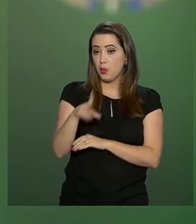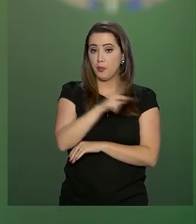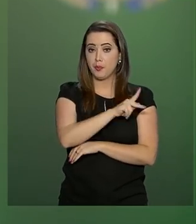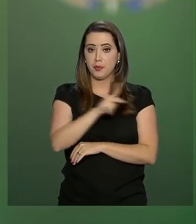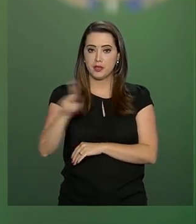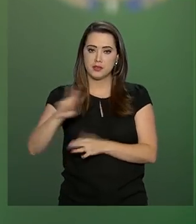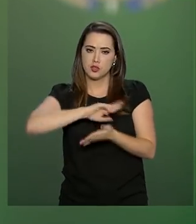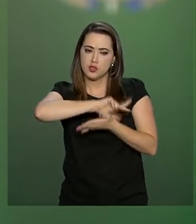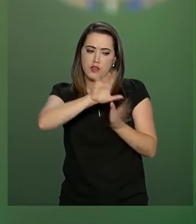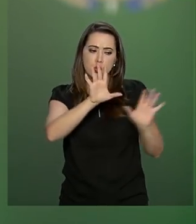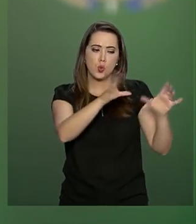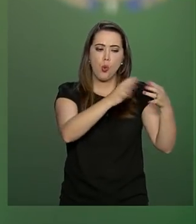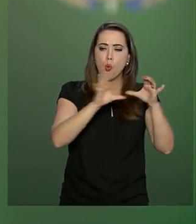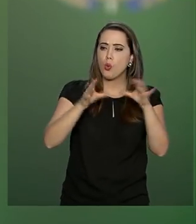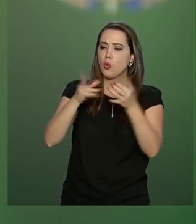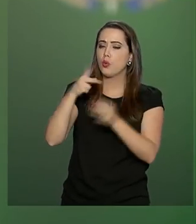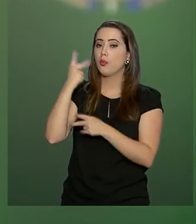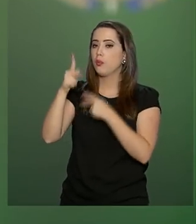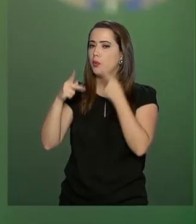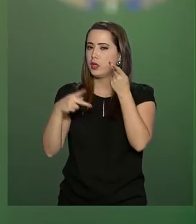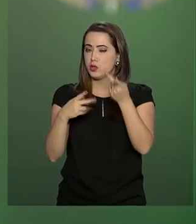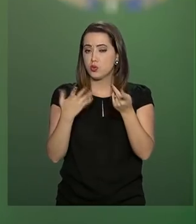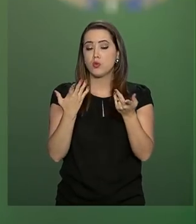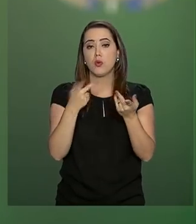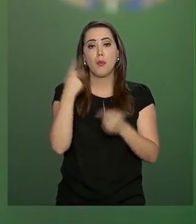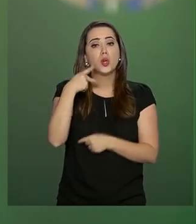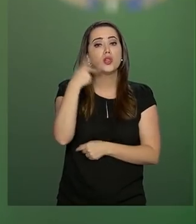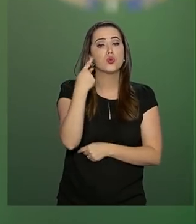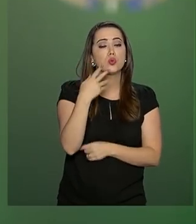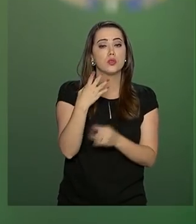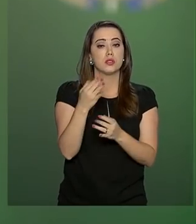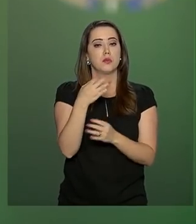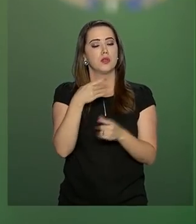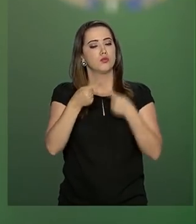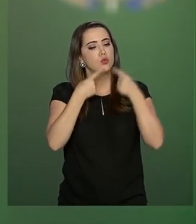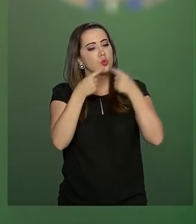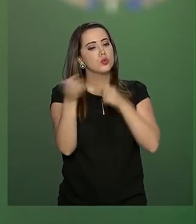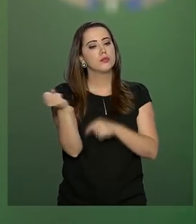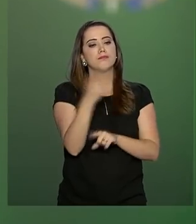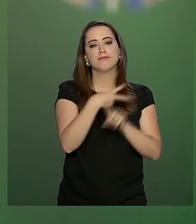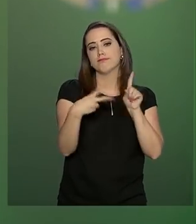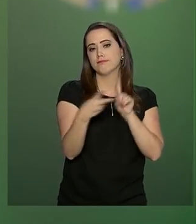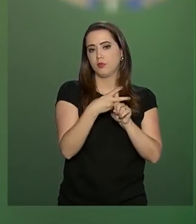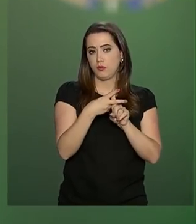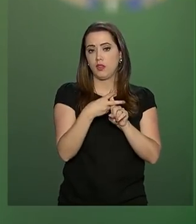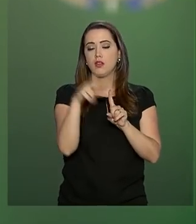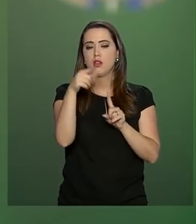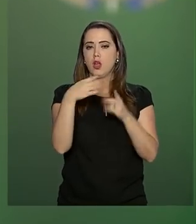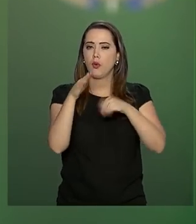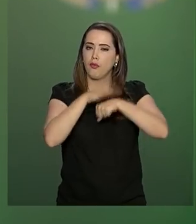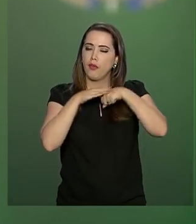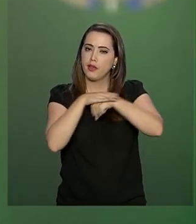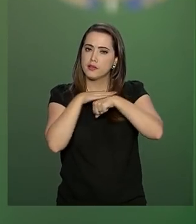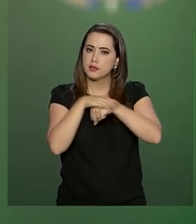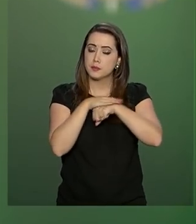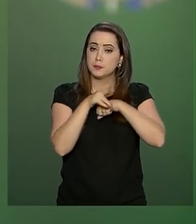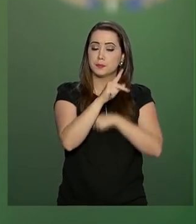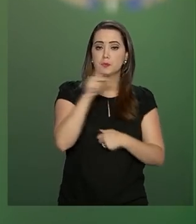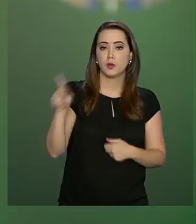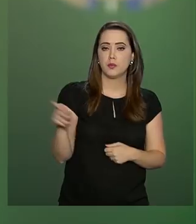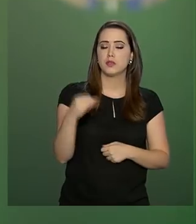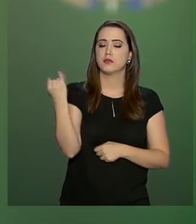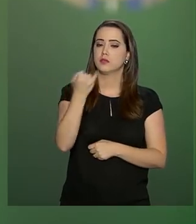presidentes de partidos políticos para discutir a nova previdência. Na conversa com os jornalistas, o presidente